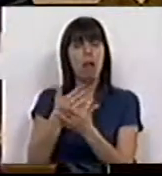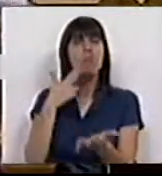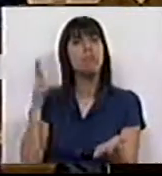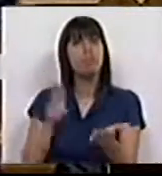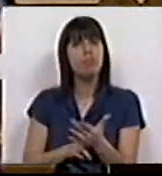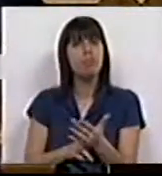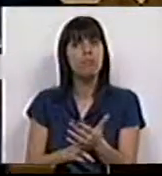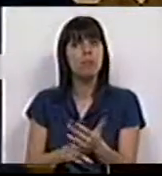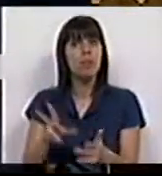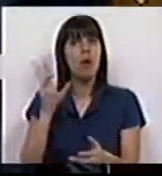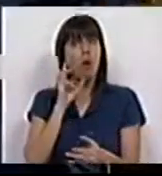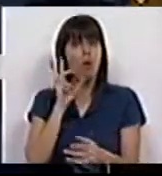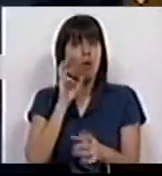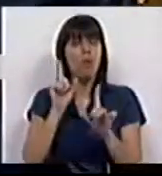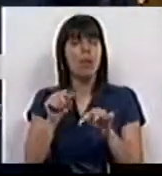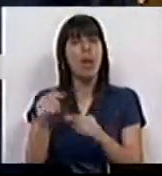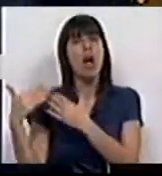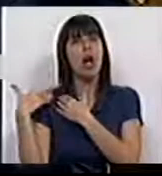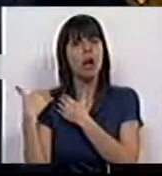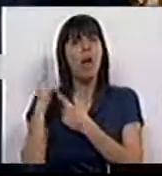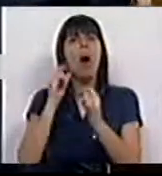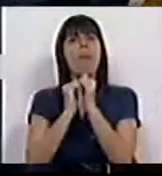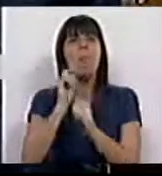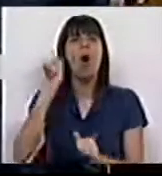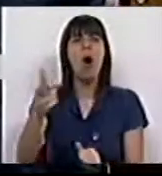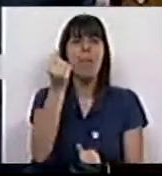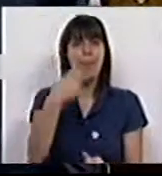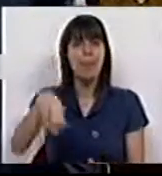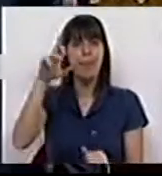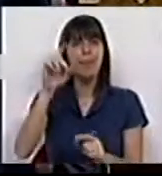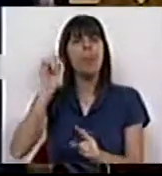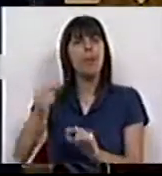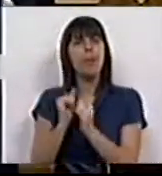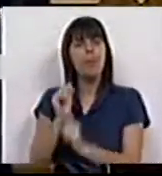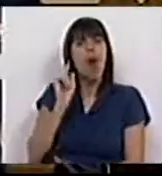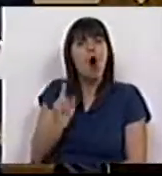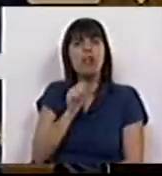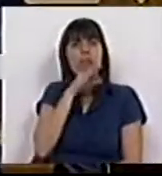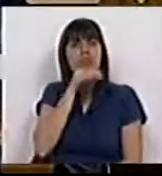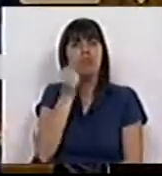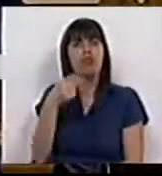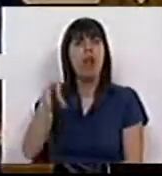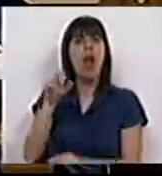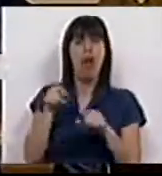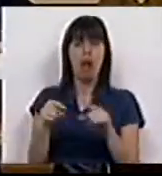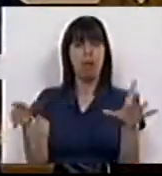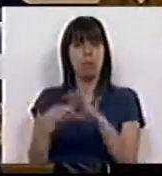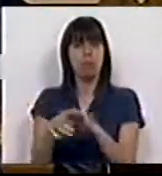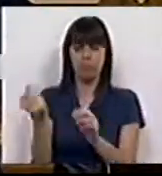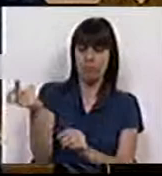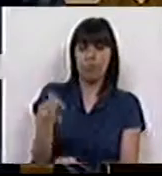na verdade, e ouvindo até responsáveis, qual é o papel da GNR em relação a estas